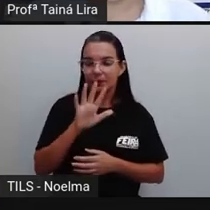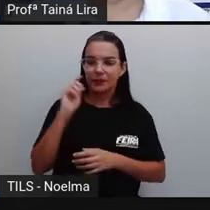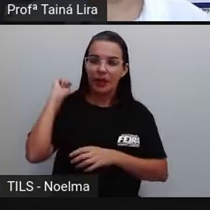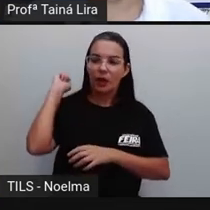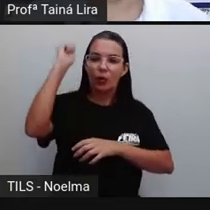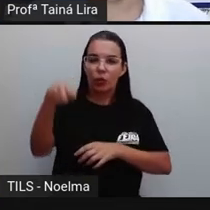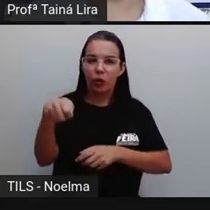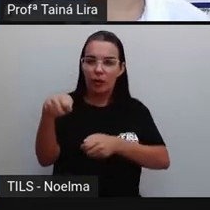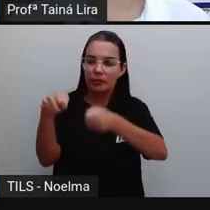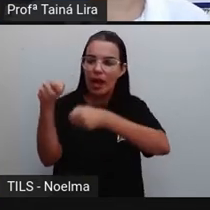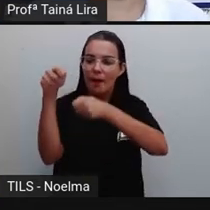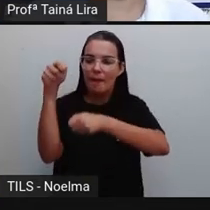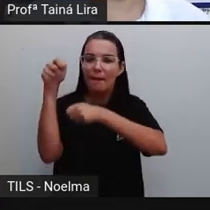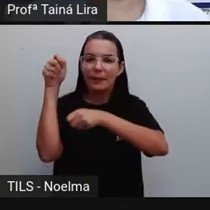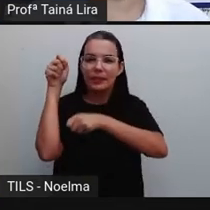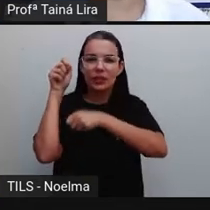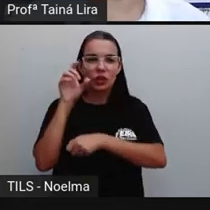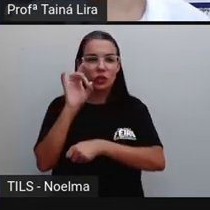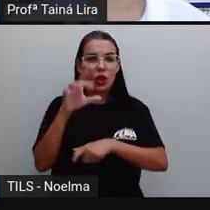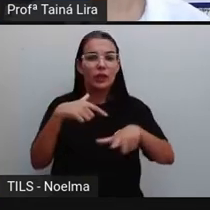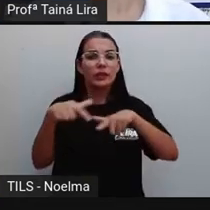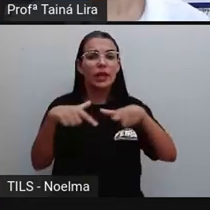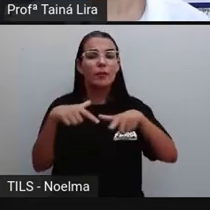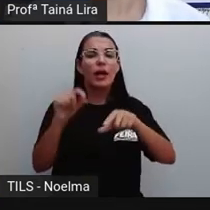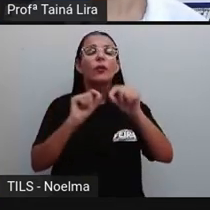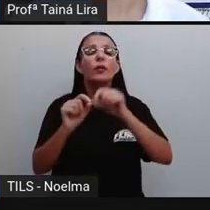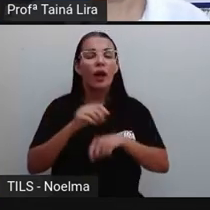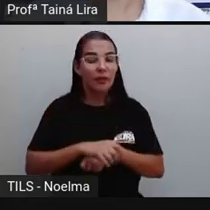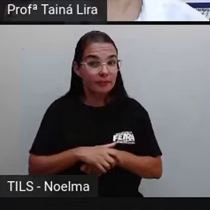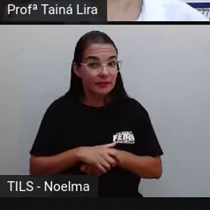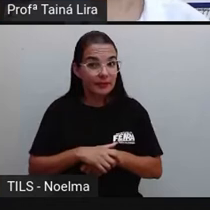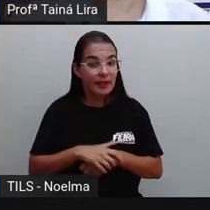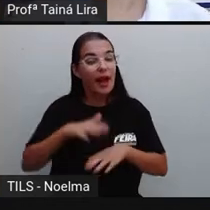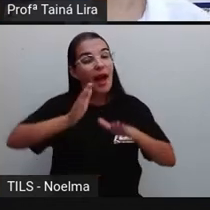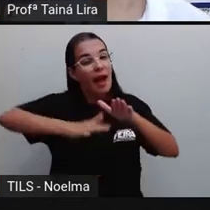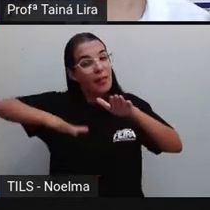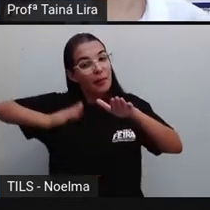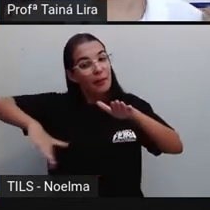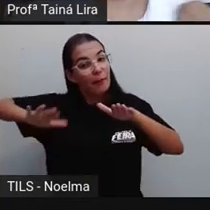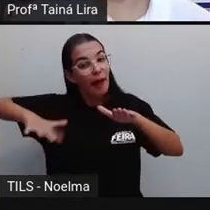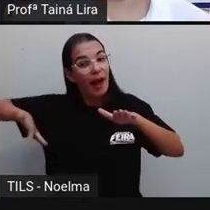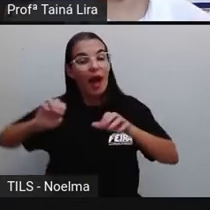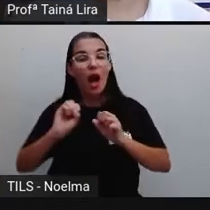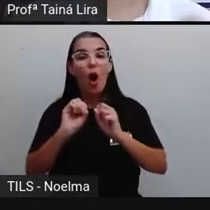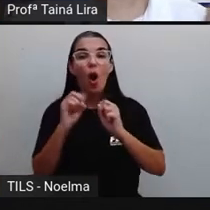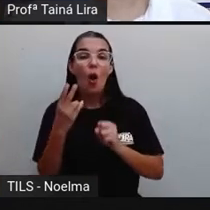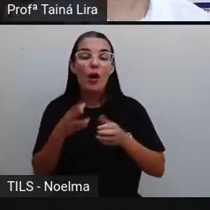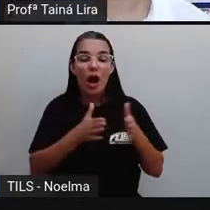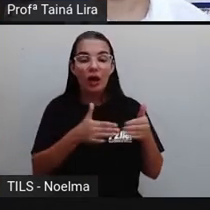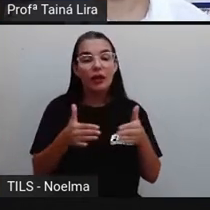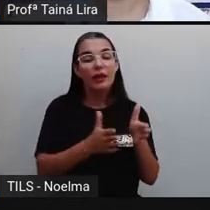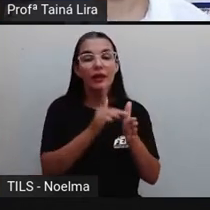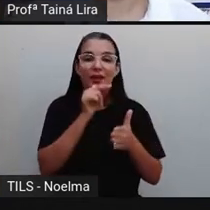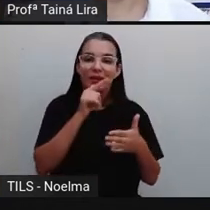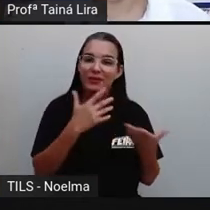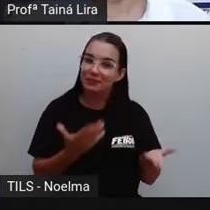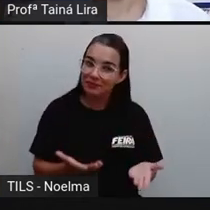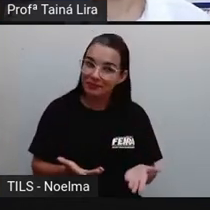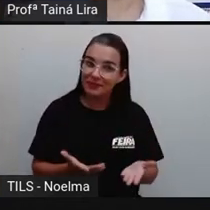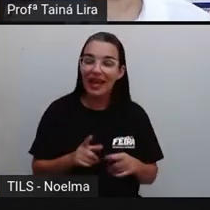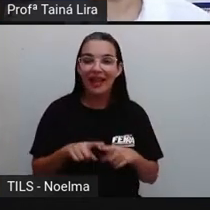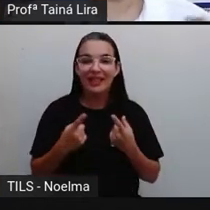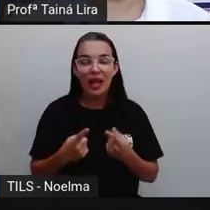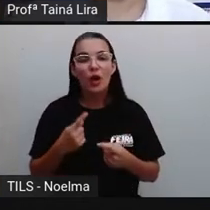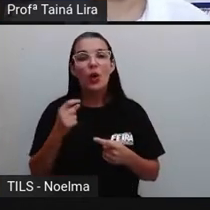o pescador, ele só trabalha onde ele vai ter ali onde pescar, ou seja, onde tem mar ou rio, tá?